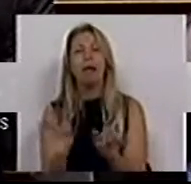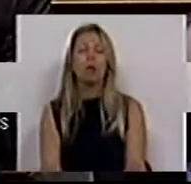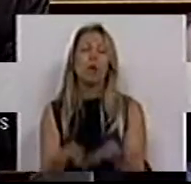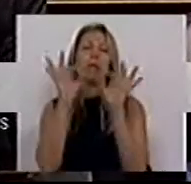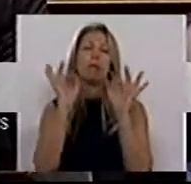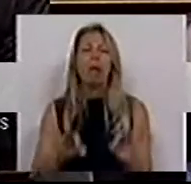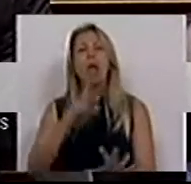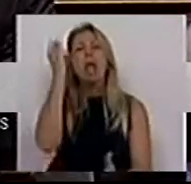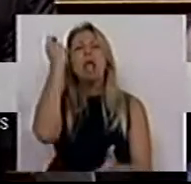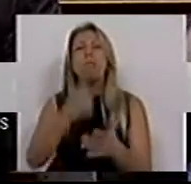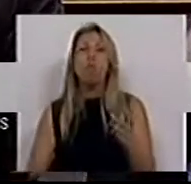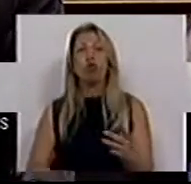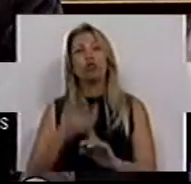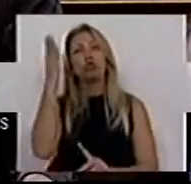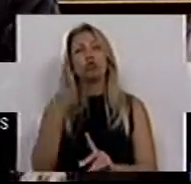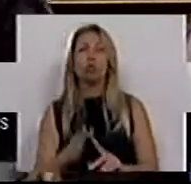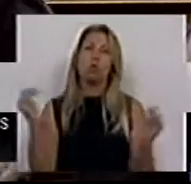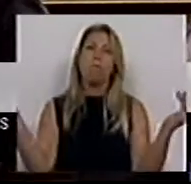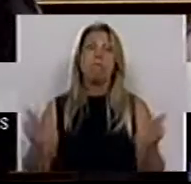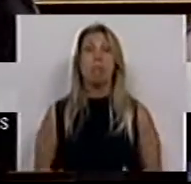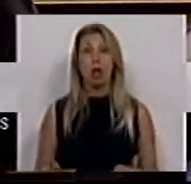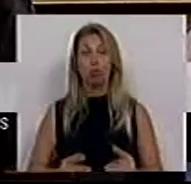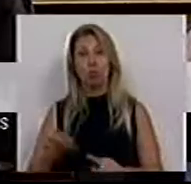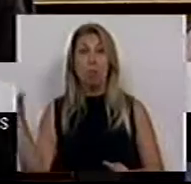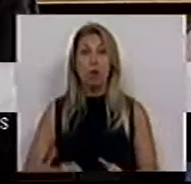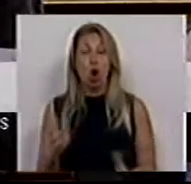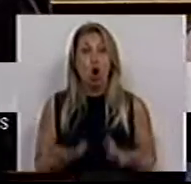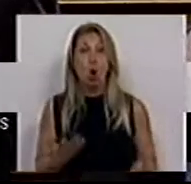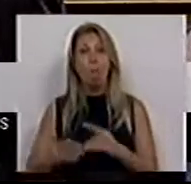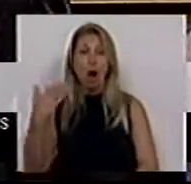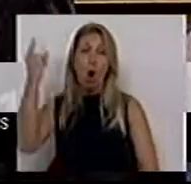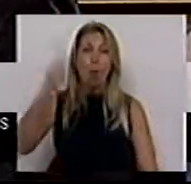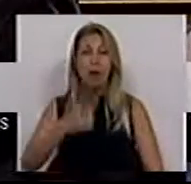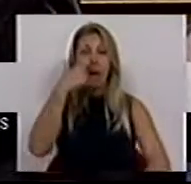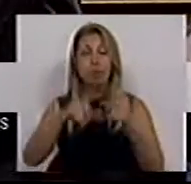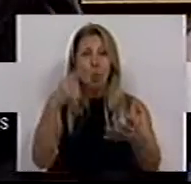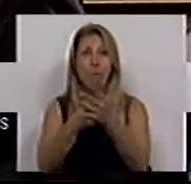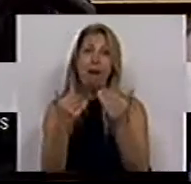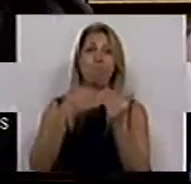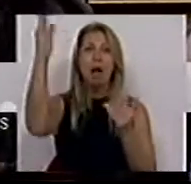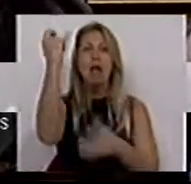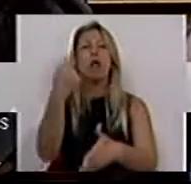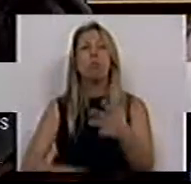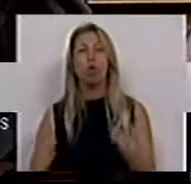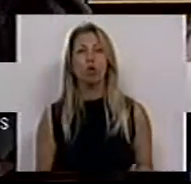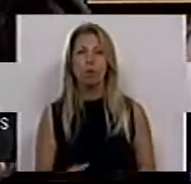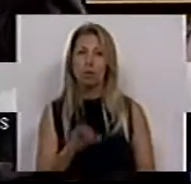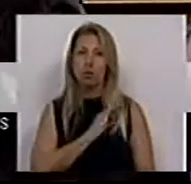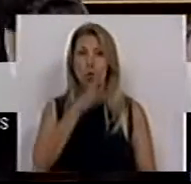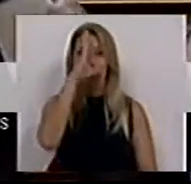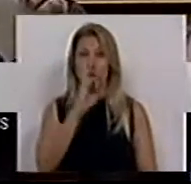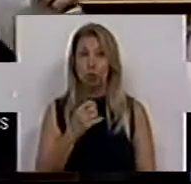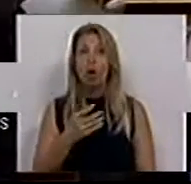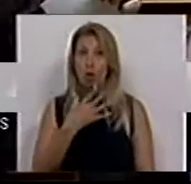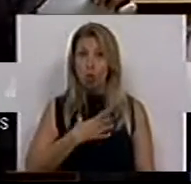ainda mais injusto do que estava e obrigando as pessoas a pagar mais imposto. Sr. Ministro, eu gostava que desmentisse aquilo que eu lhe afirmei,